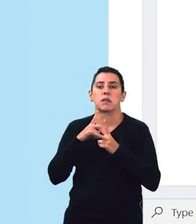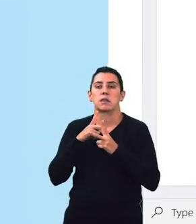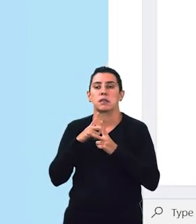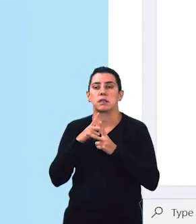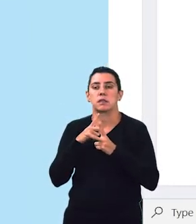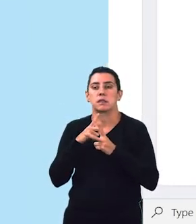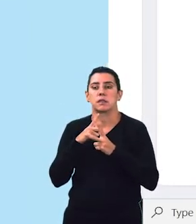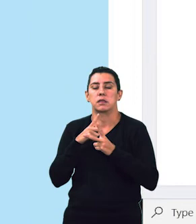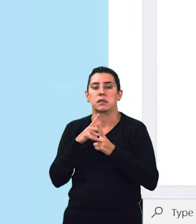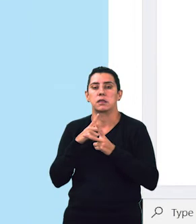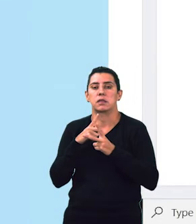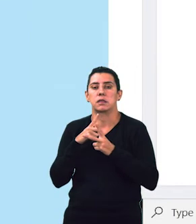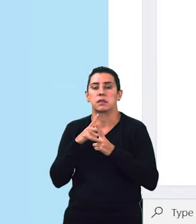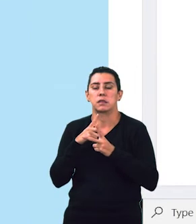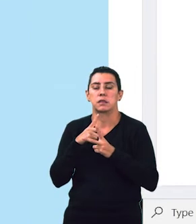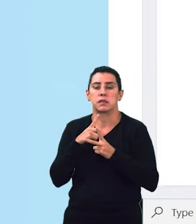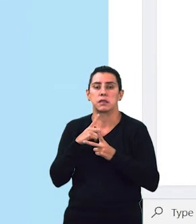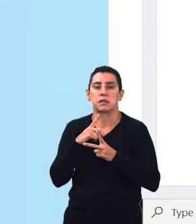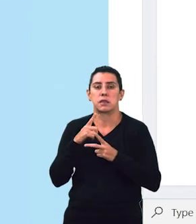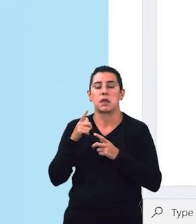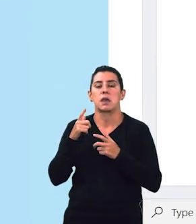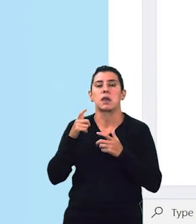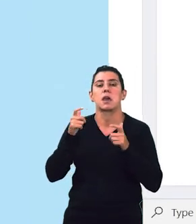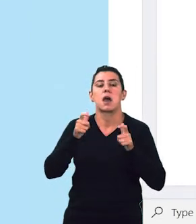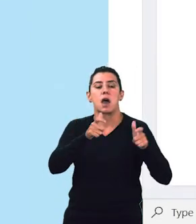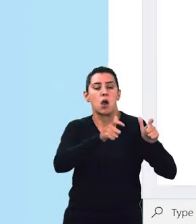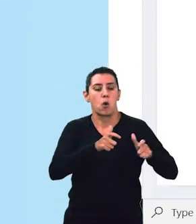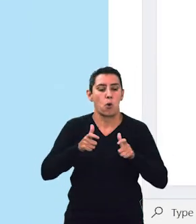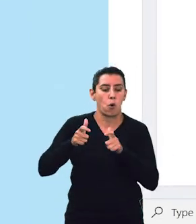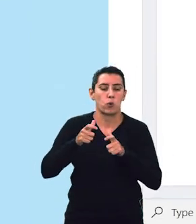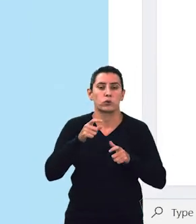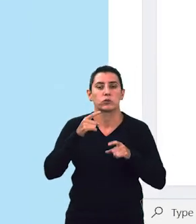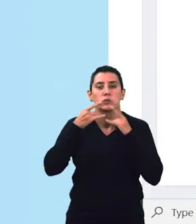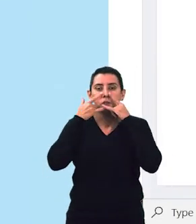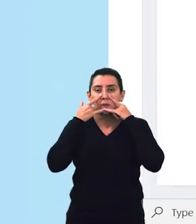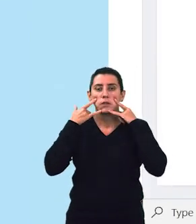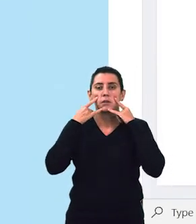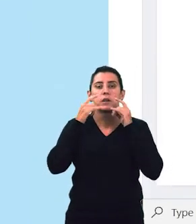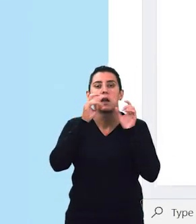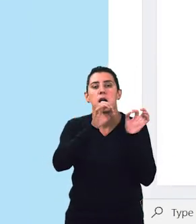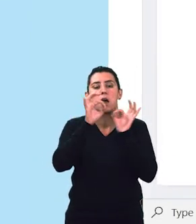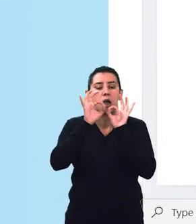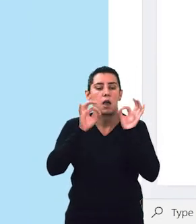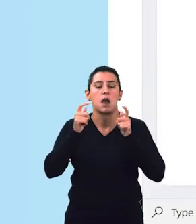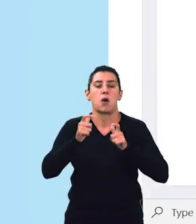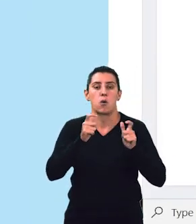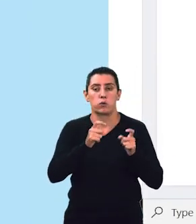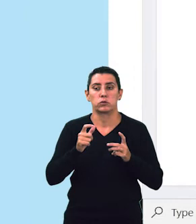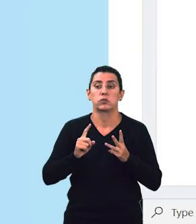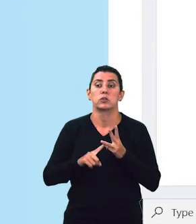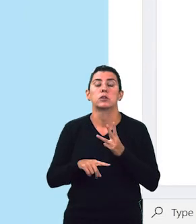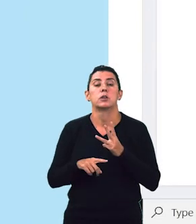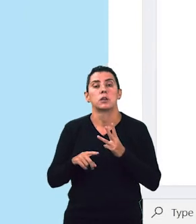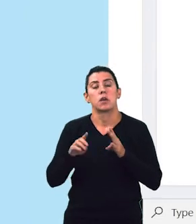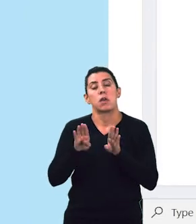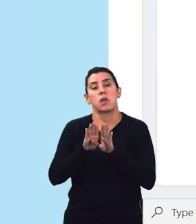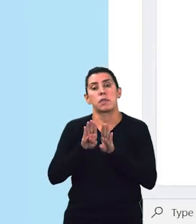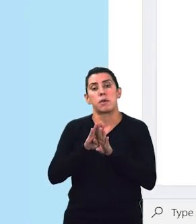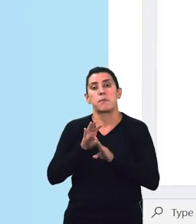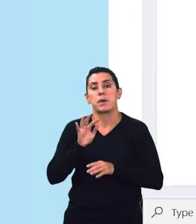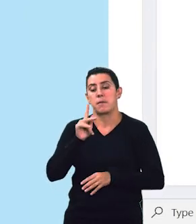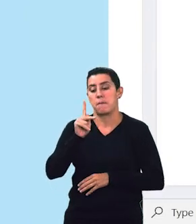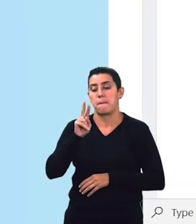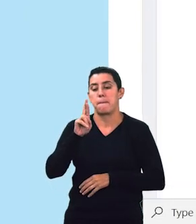com as coordenadas, né? Onde o objeto se localiza aqui na imagem. E a probabilidade.